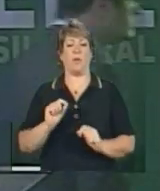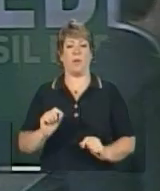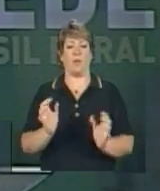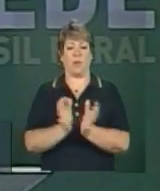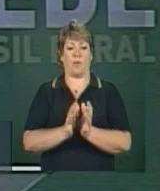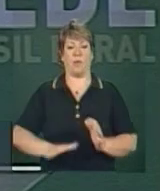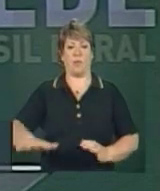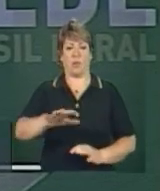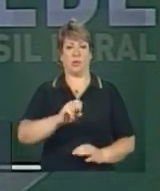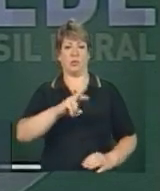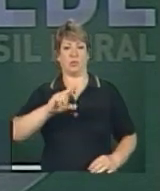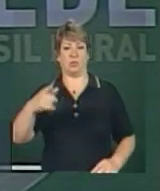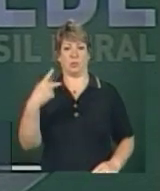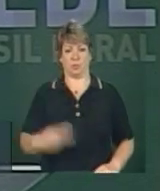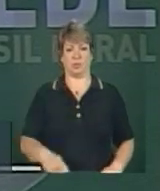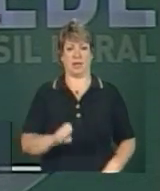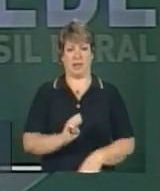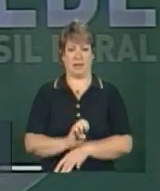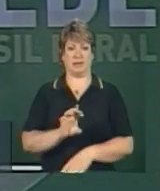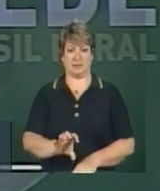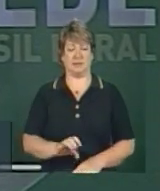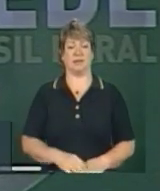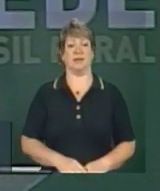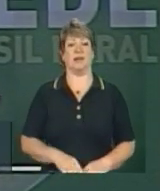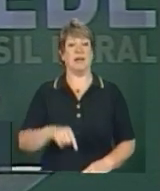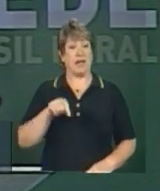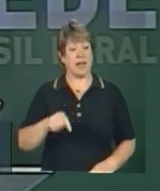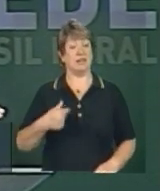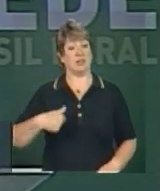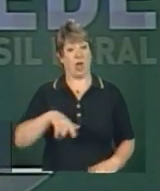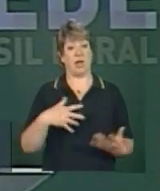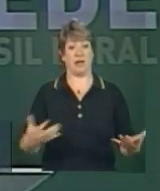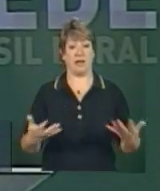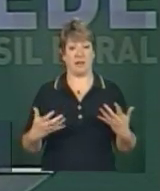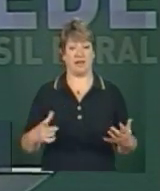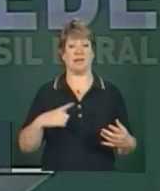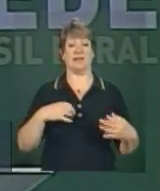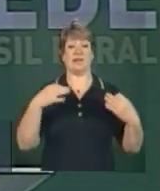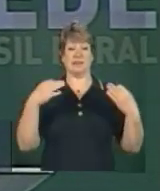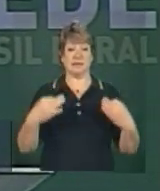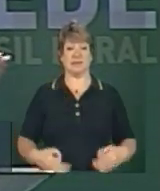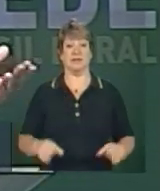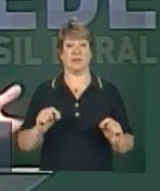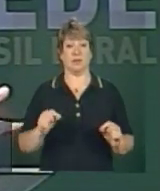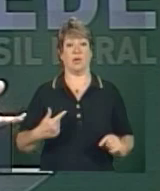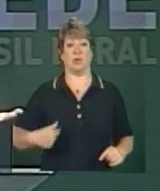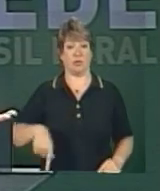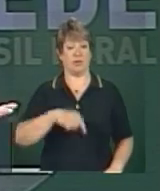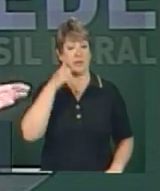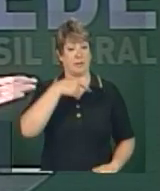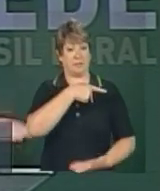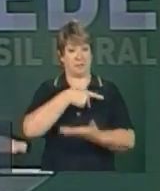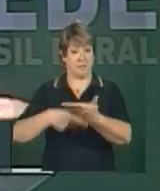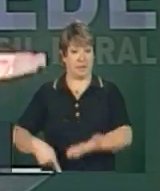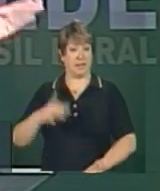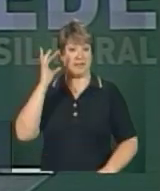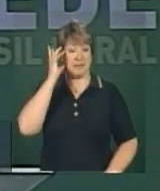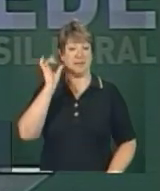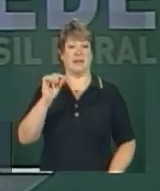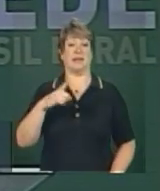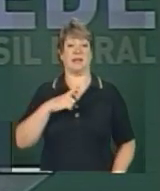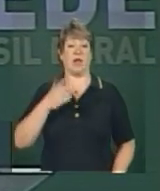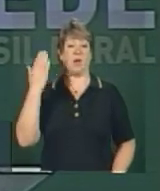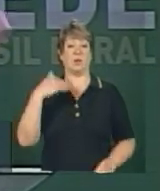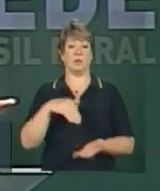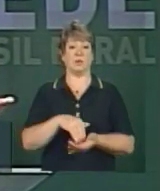sul do nosso Estado. Essa expectativa que temos, e tenho certeza que a nossa presidenta, que tem nos últimos